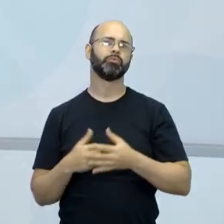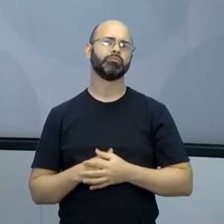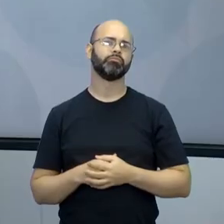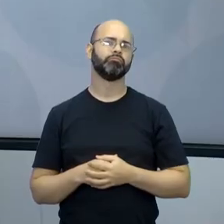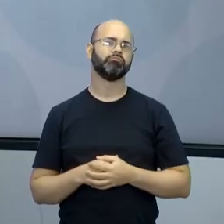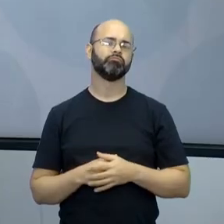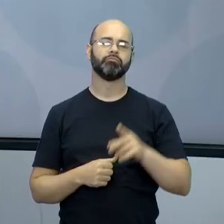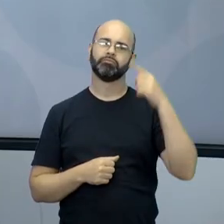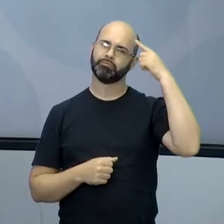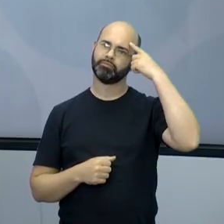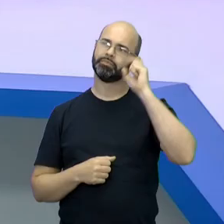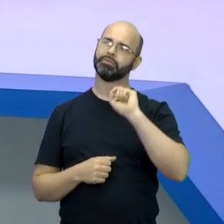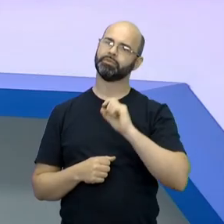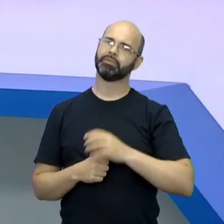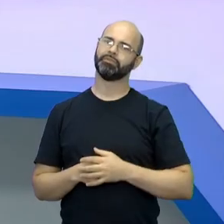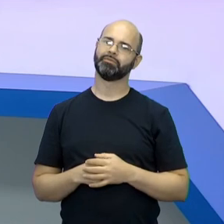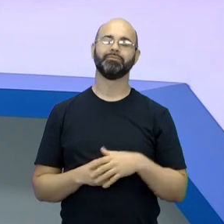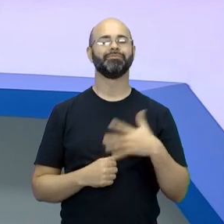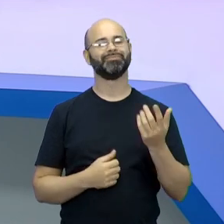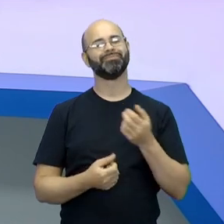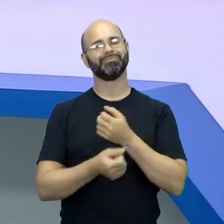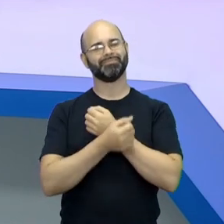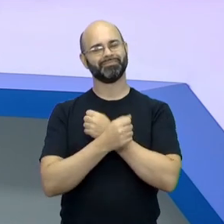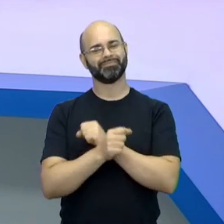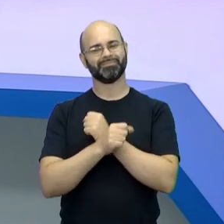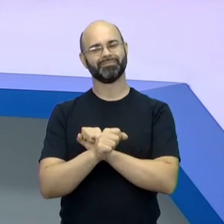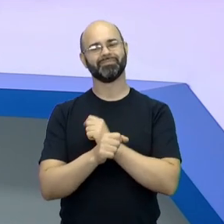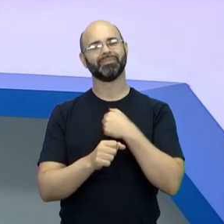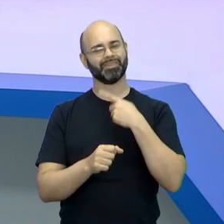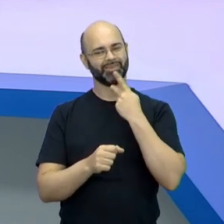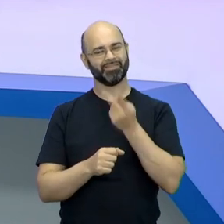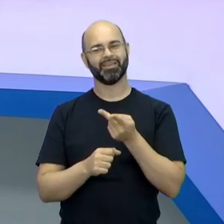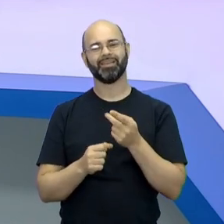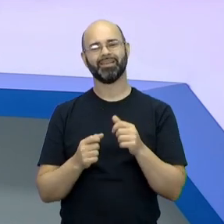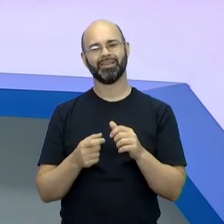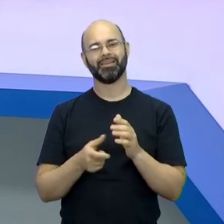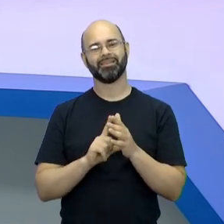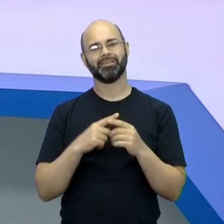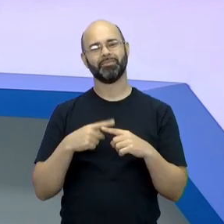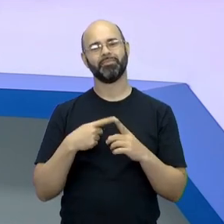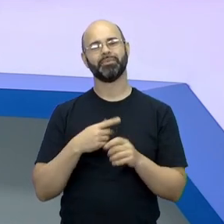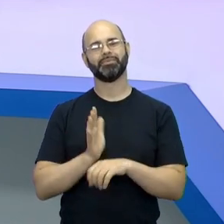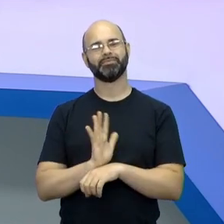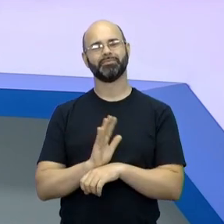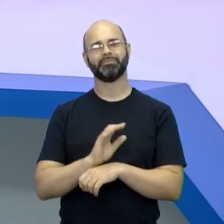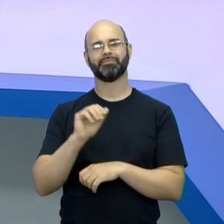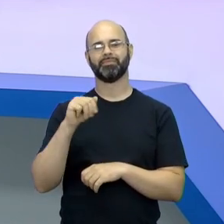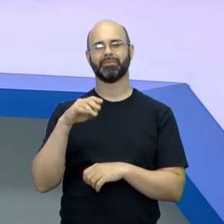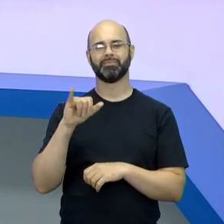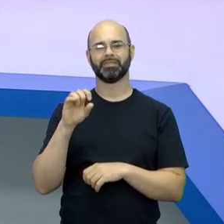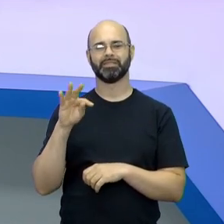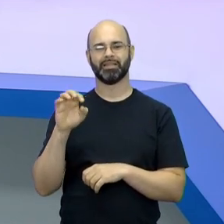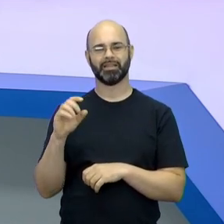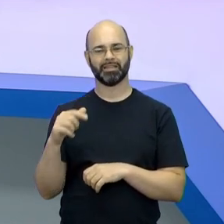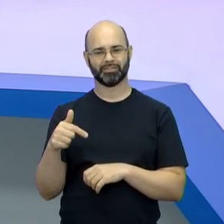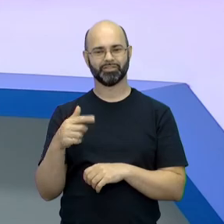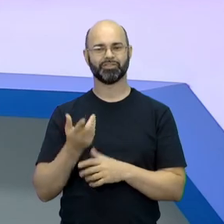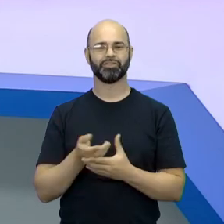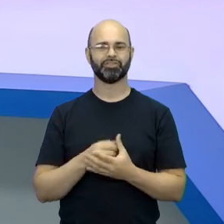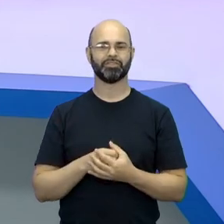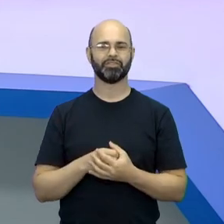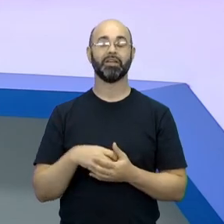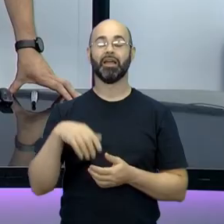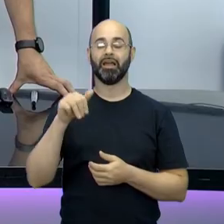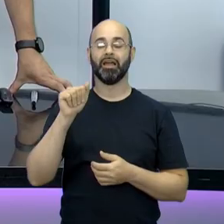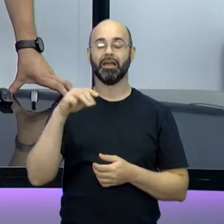E aí, professor? Então, por isso que eu falei de escravidão. Porque eu já lembro do filme Amstead, que é um filme maravilhoso.